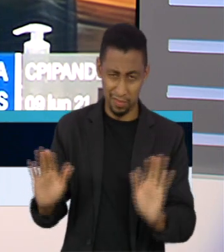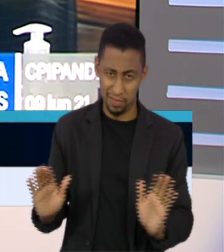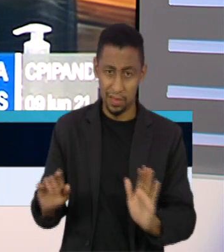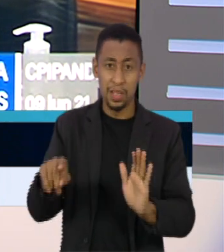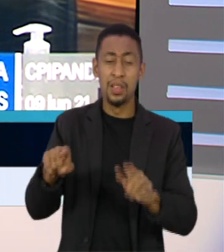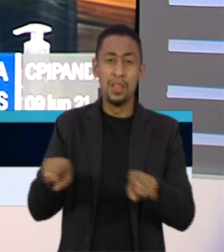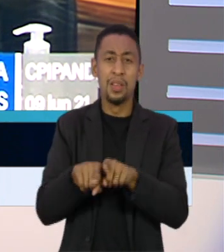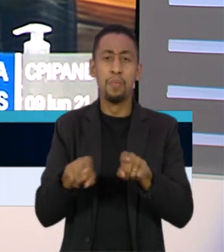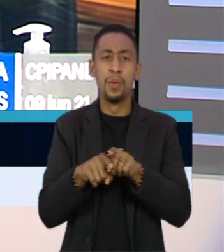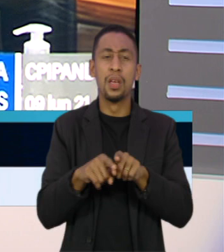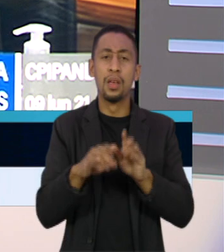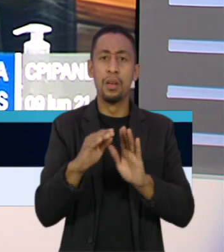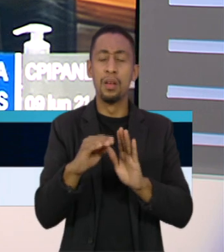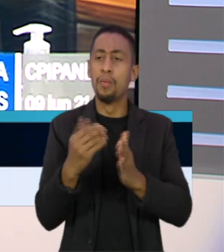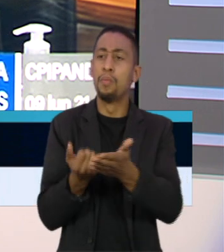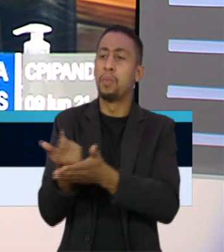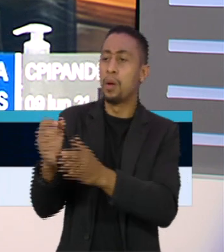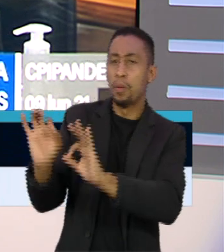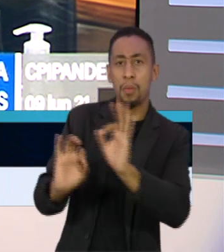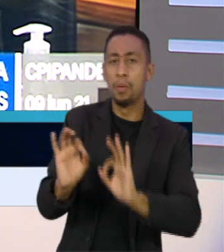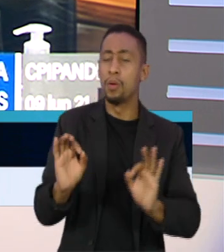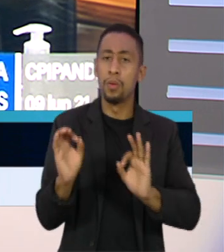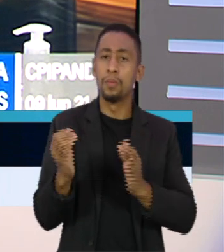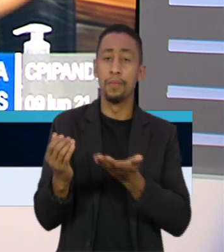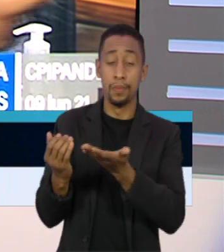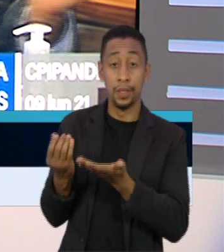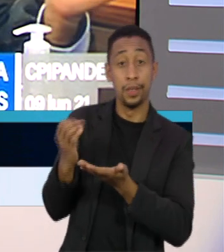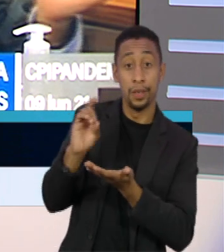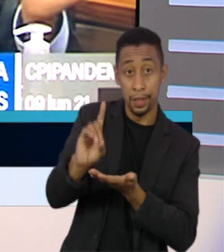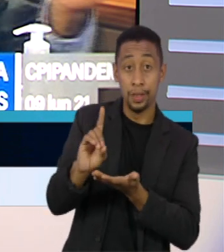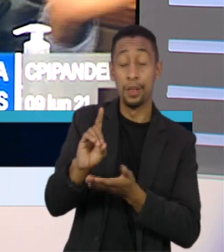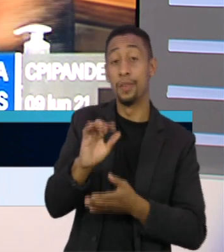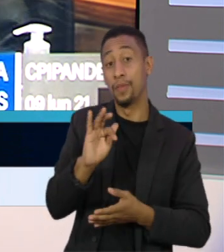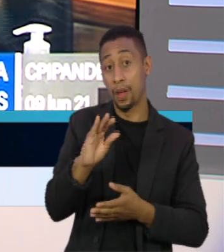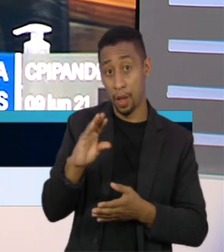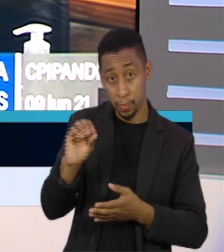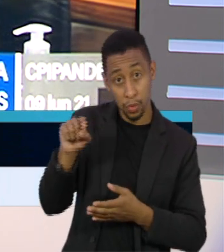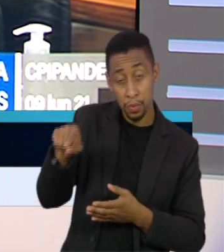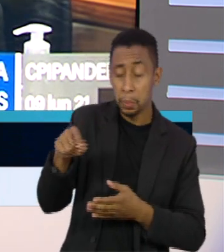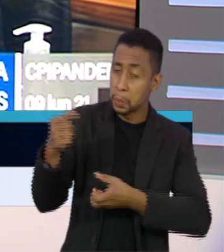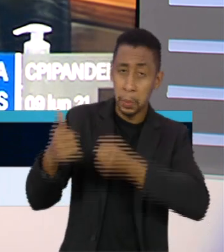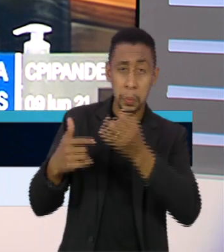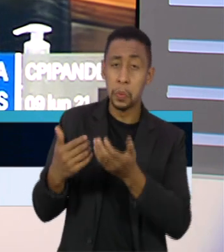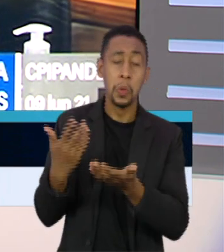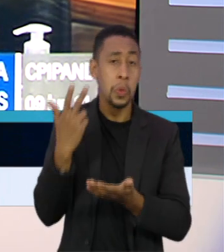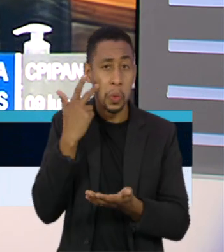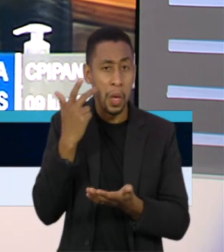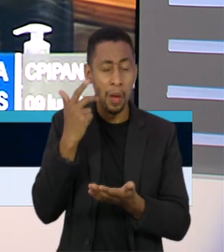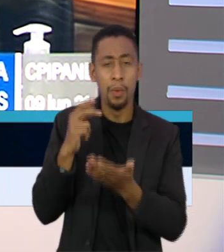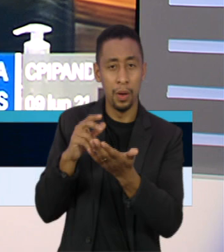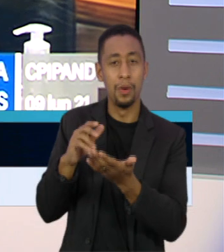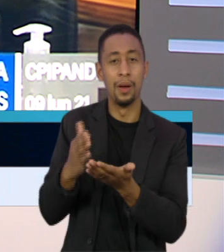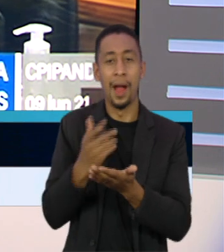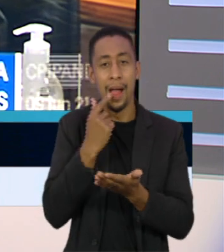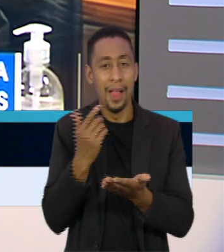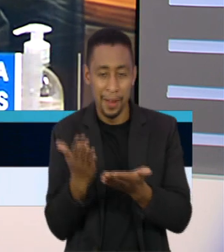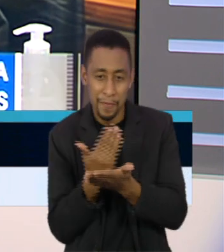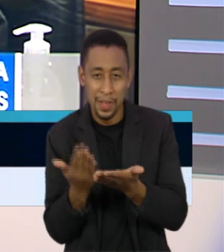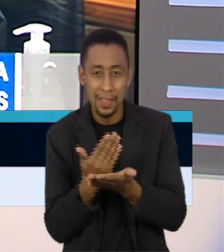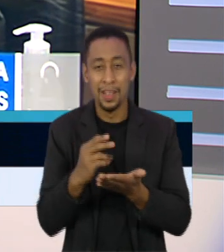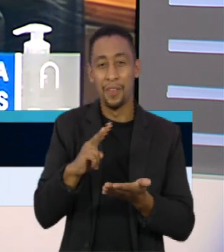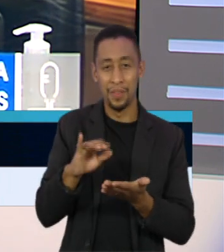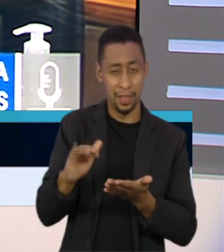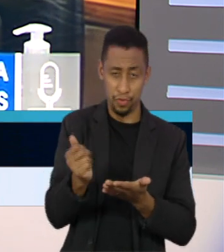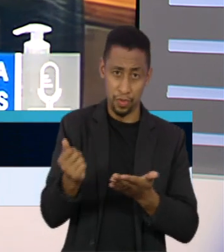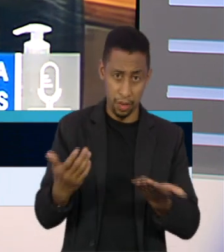em resposta à entrevista dada por Fábio Weingarten à revista Veja. Nela, o ex-secretário da SECOM afirmou que não houve competência do